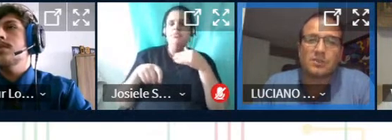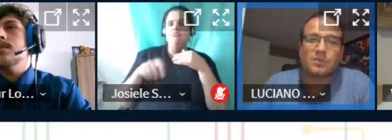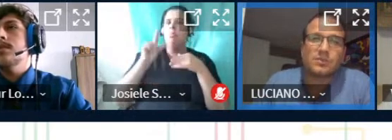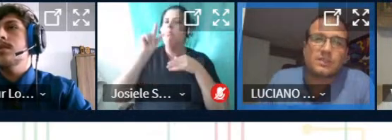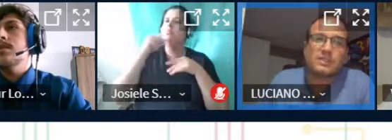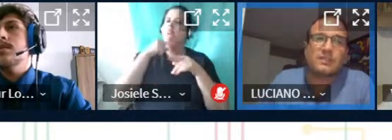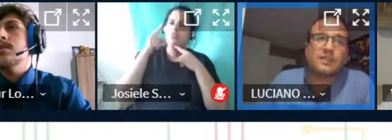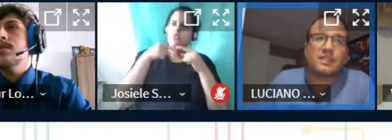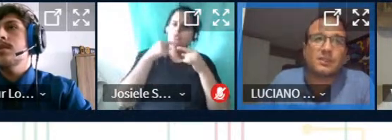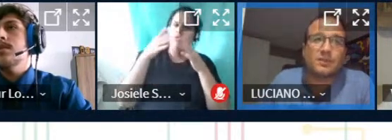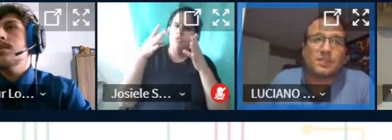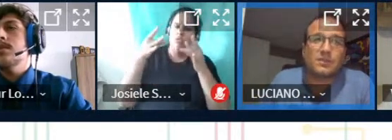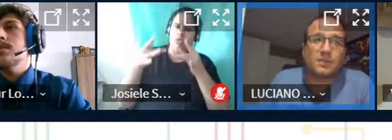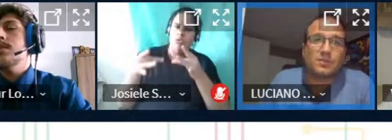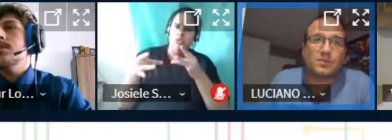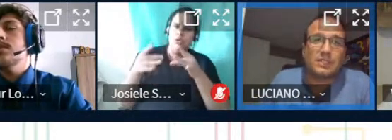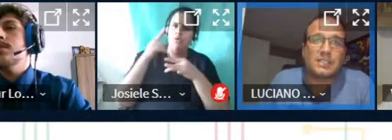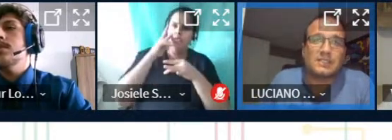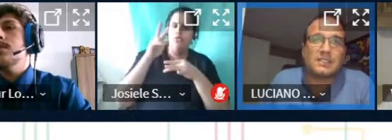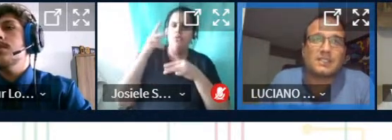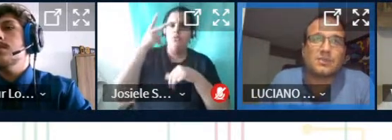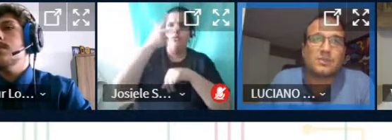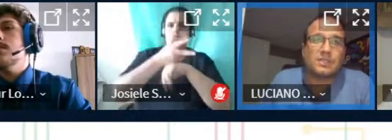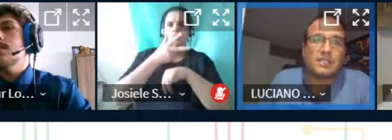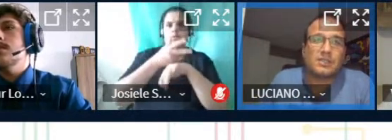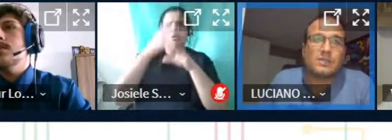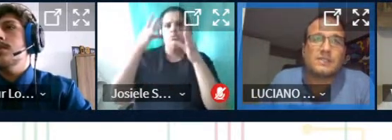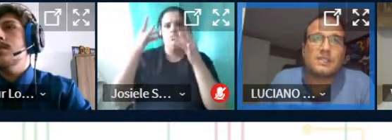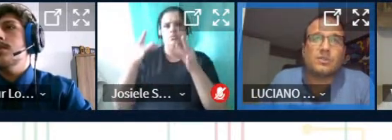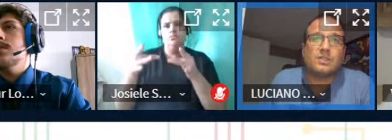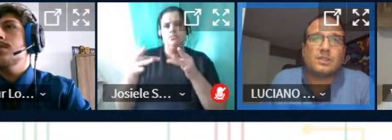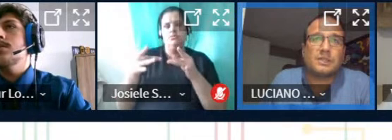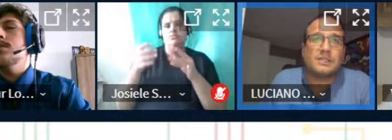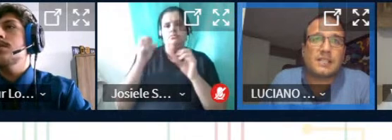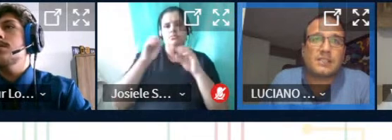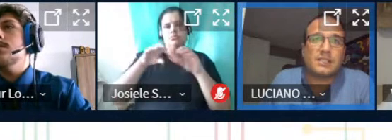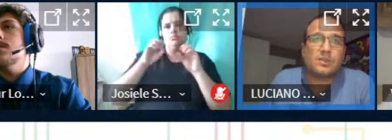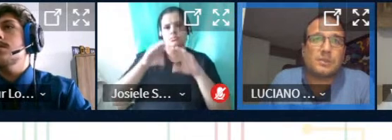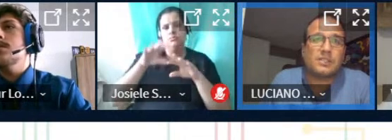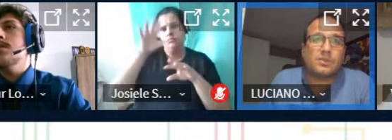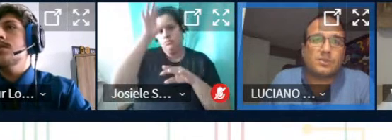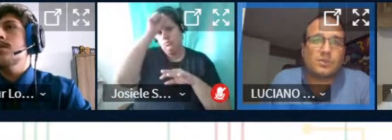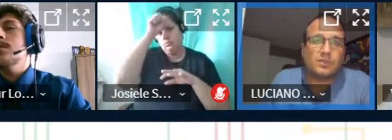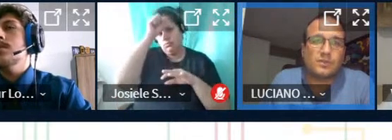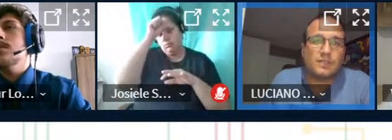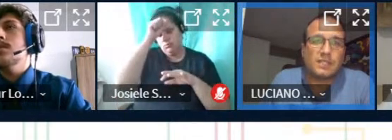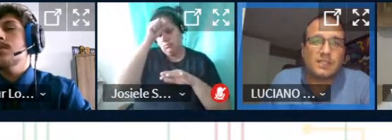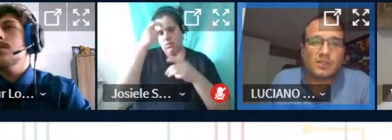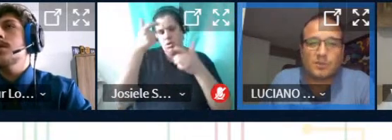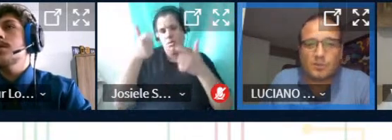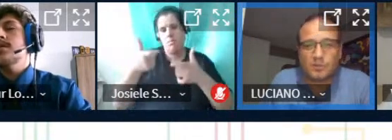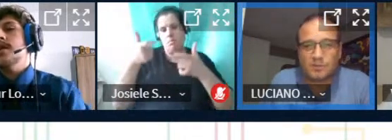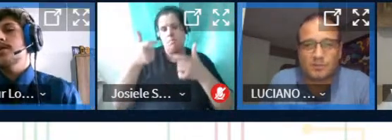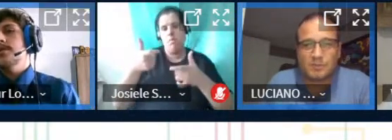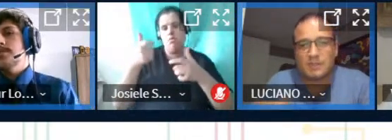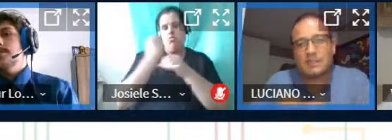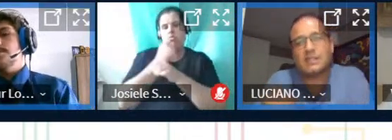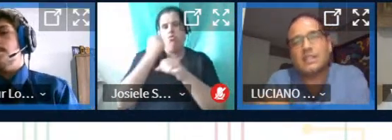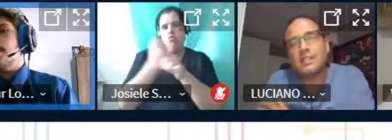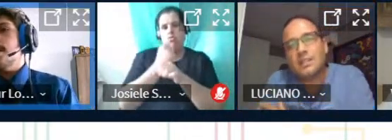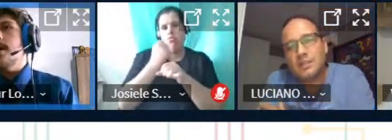nesse detalhe eu estava vendo aqui o vídeo faltou um detalhezinho aqui do ensino e do aprendizagem do ambiente construtivo quanto